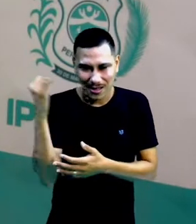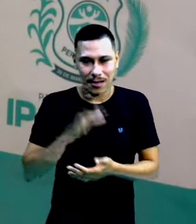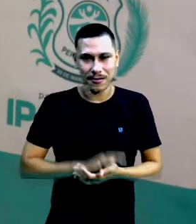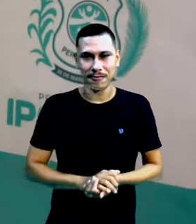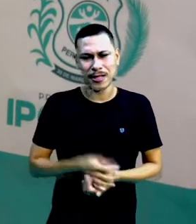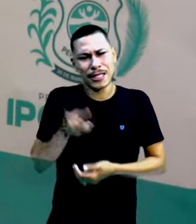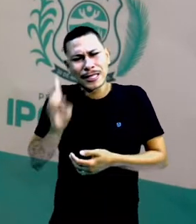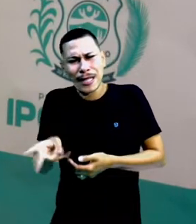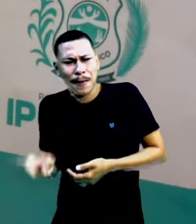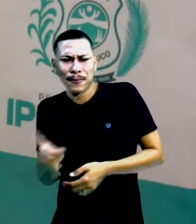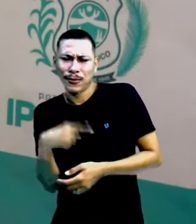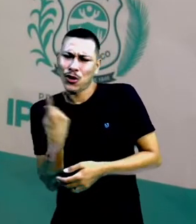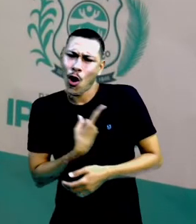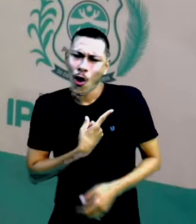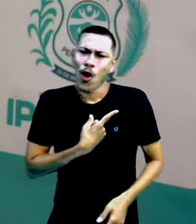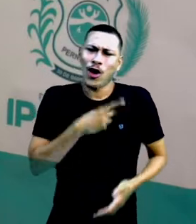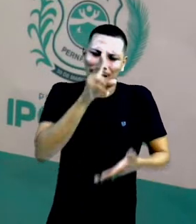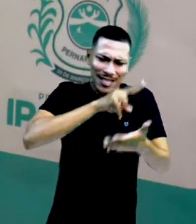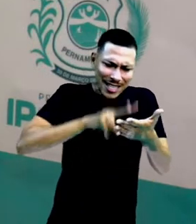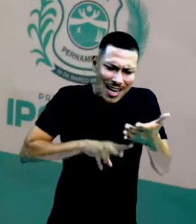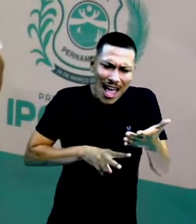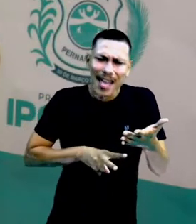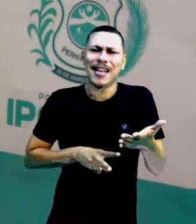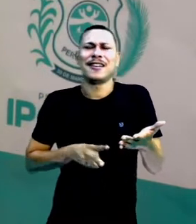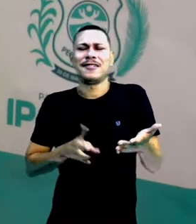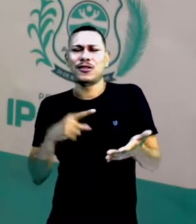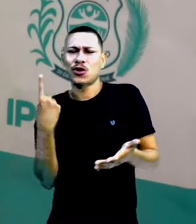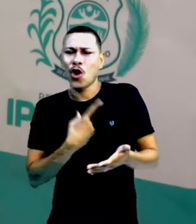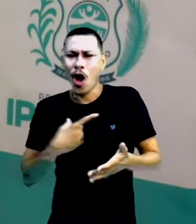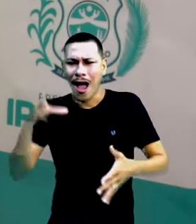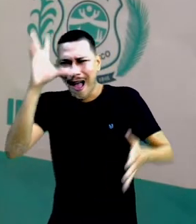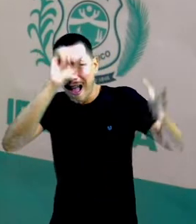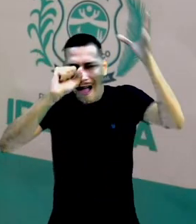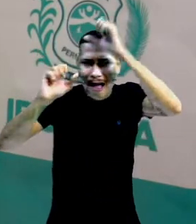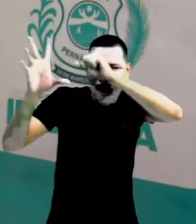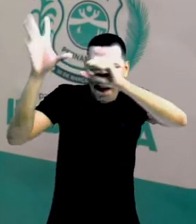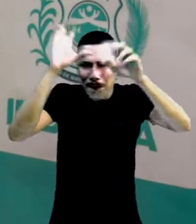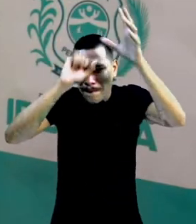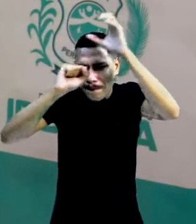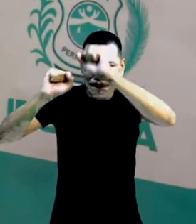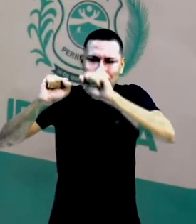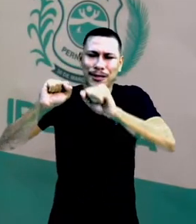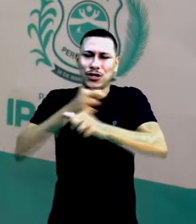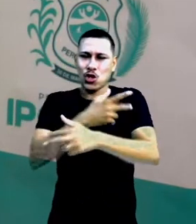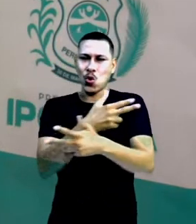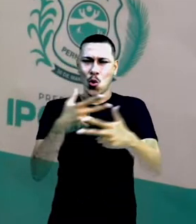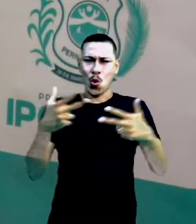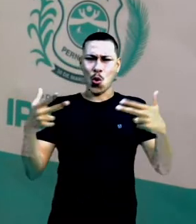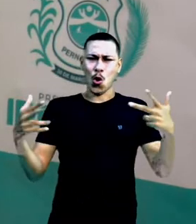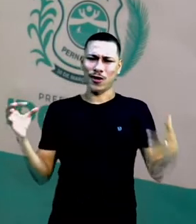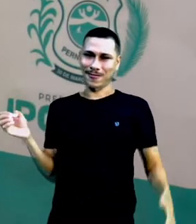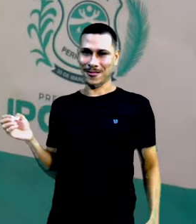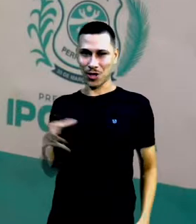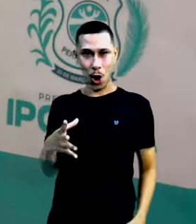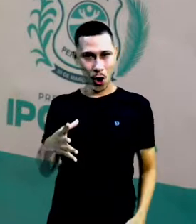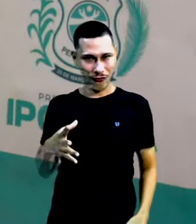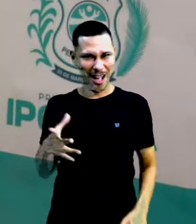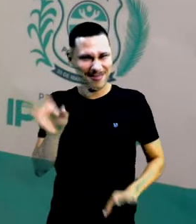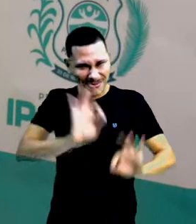vez que a gente lê, mais a gente aprende novas palavras. Então, prepara a garganta!